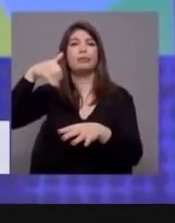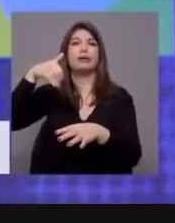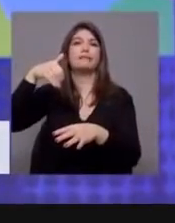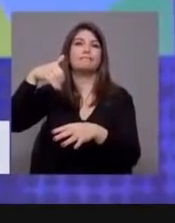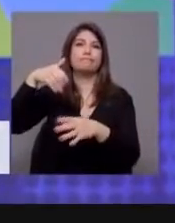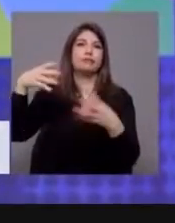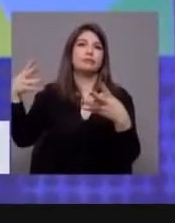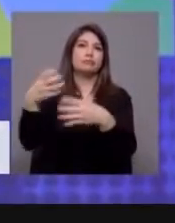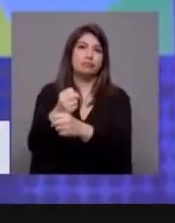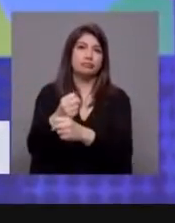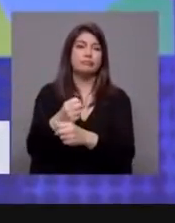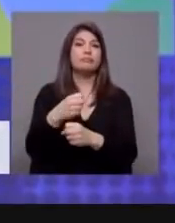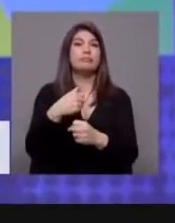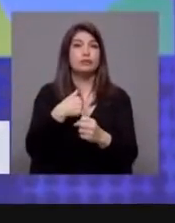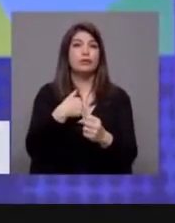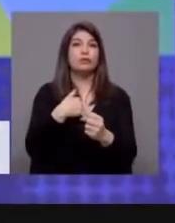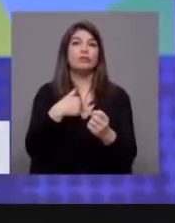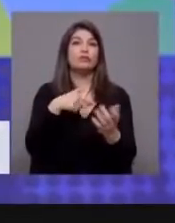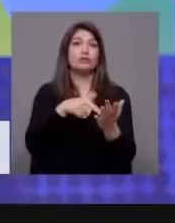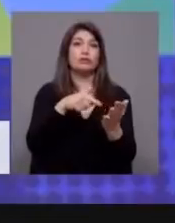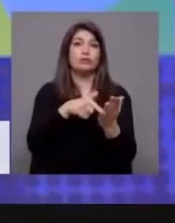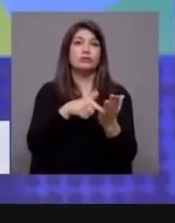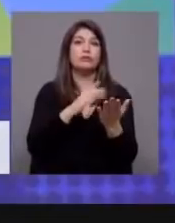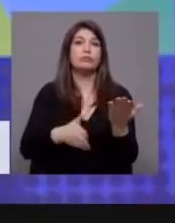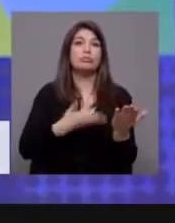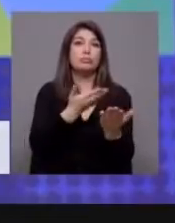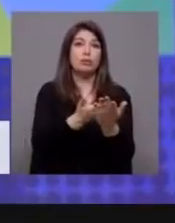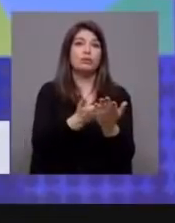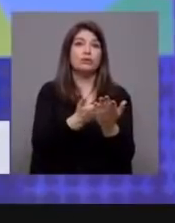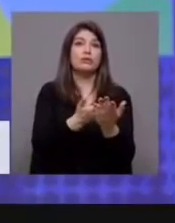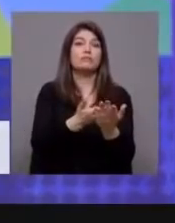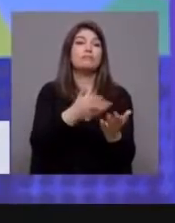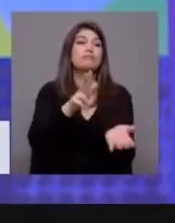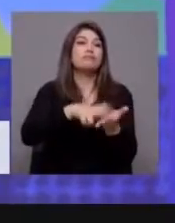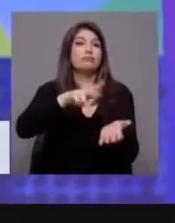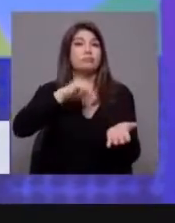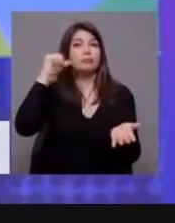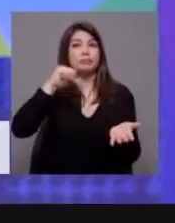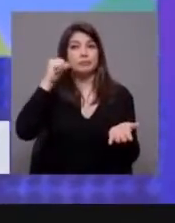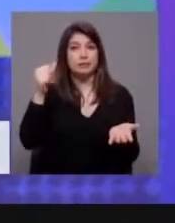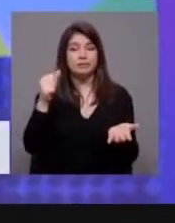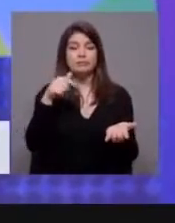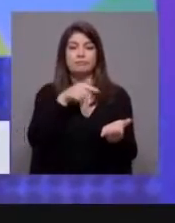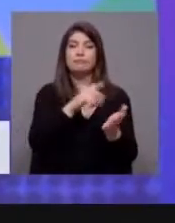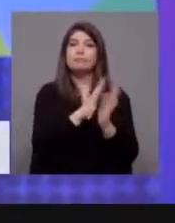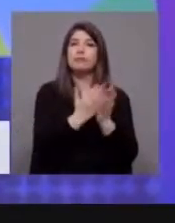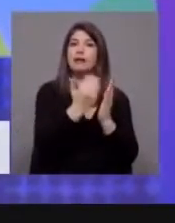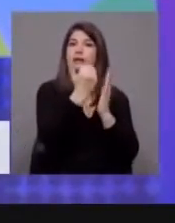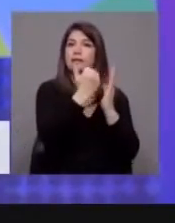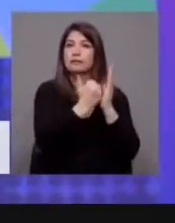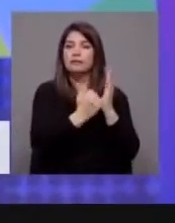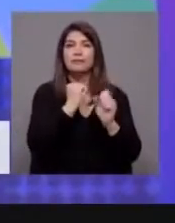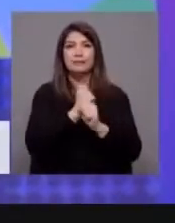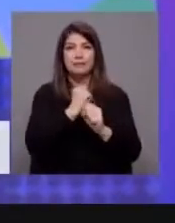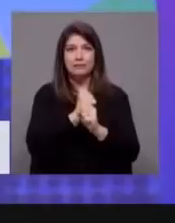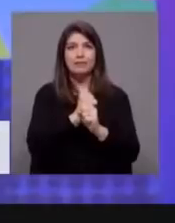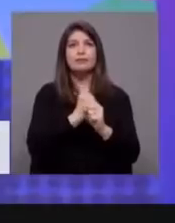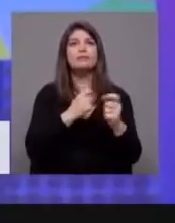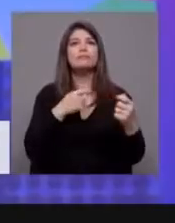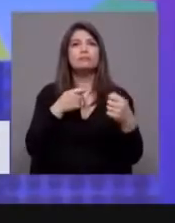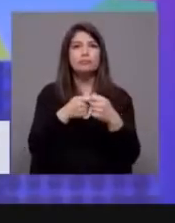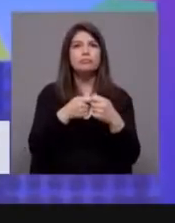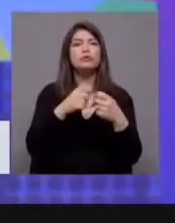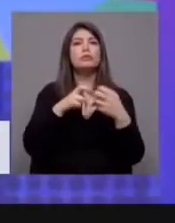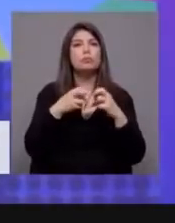apresentámos, com base na agenda do trabalho digna, não está neste momento a ser aprovada. E era uma agenda do trabalho digna que respondia a problemas